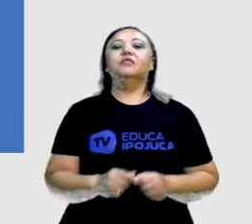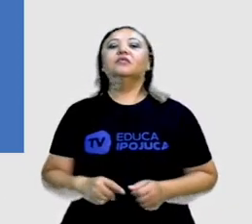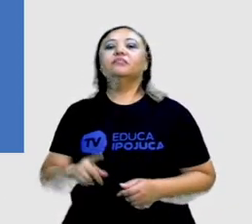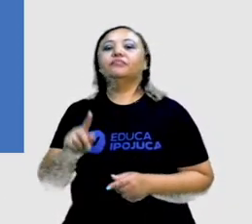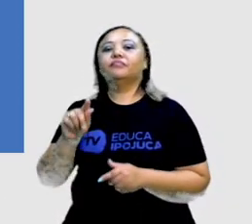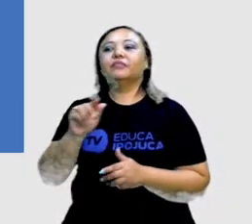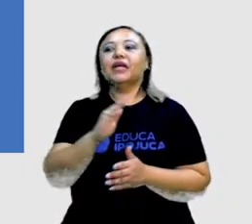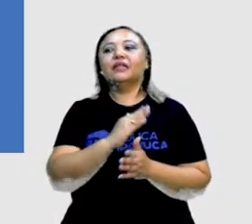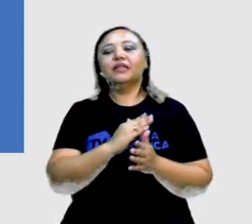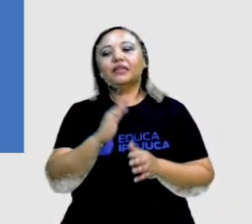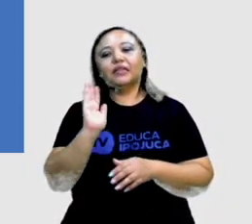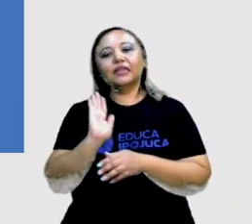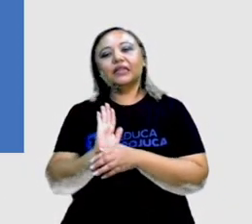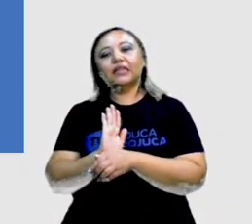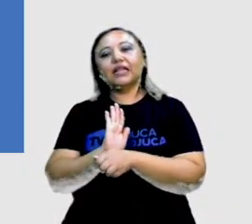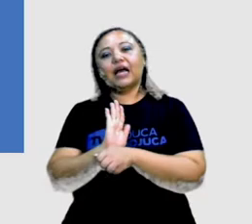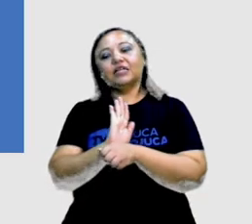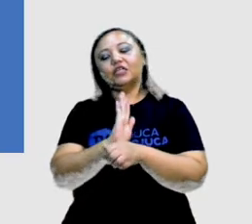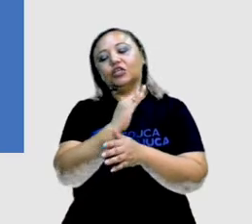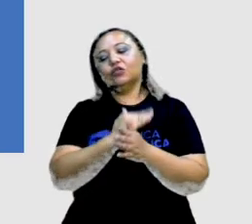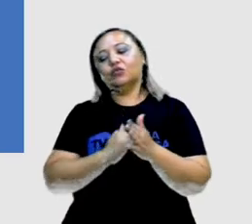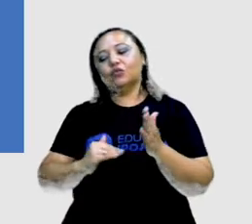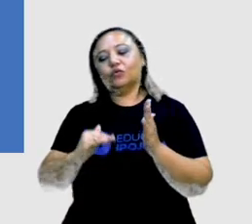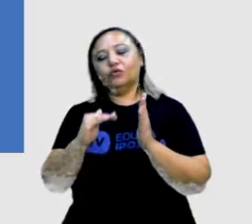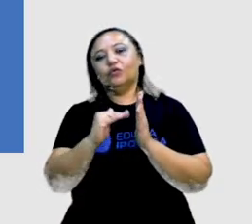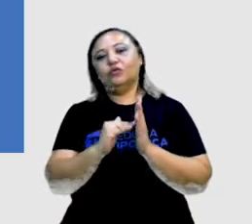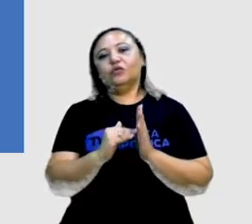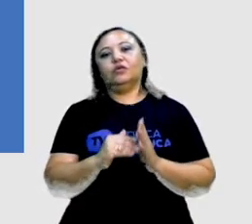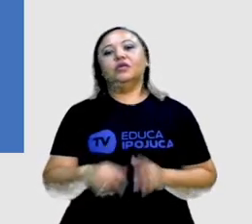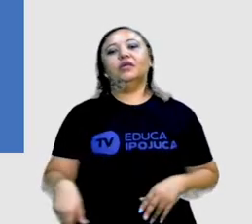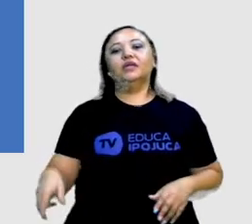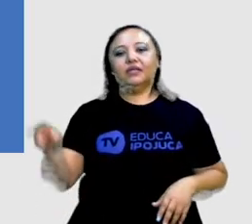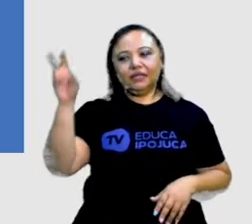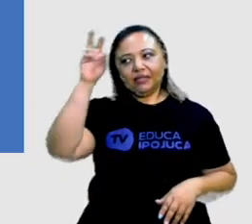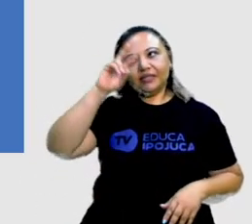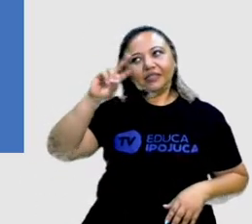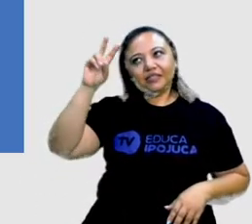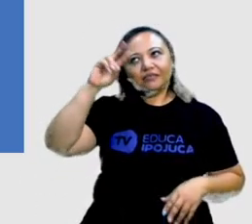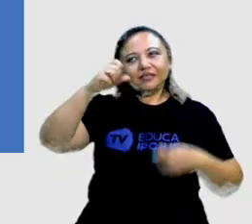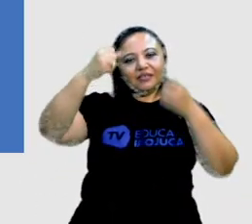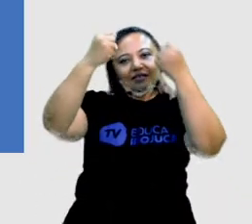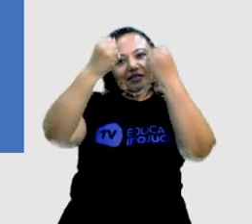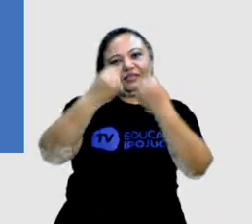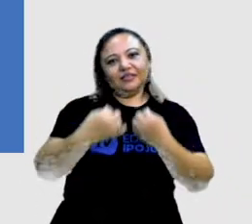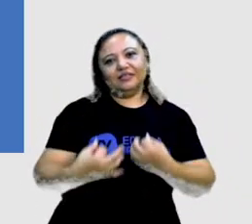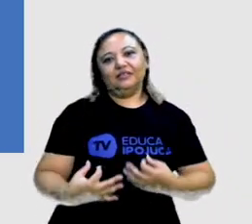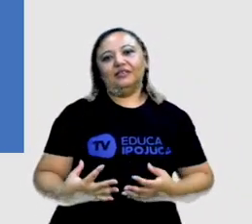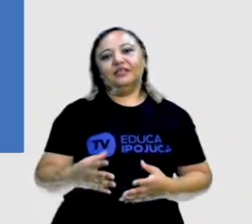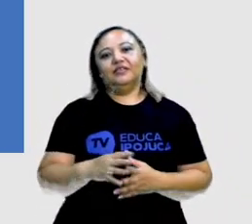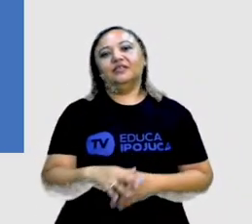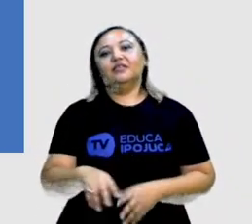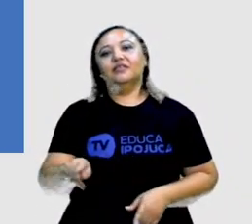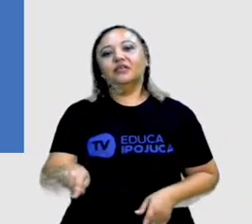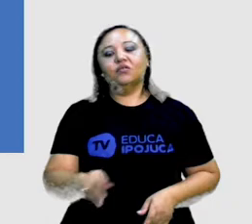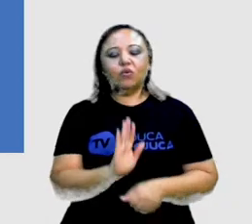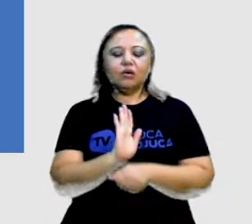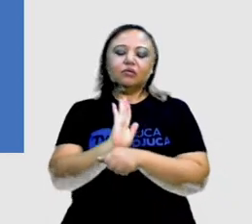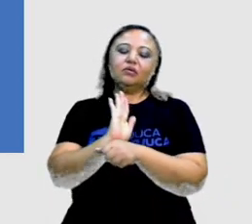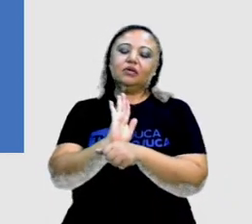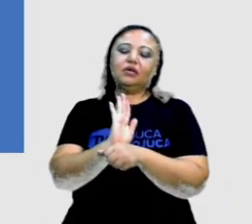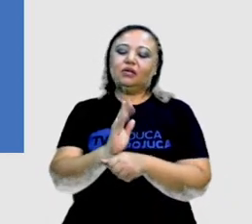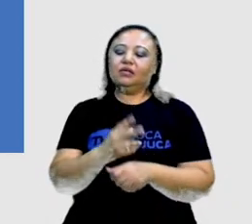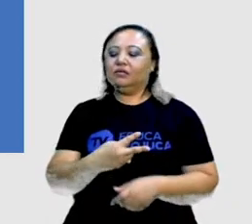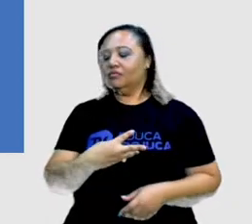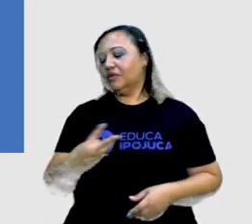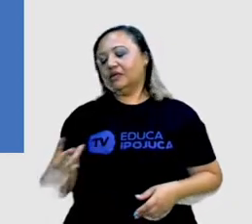pipa, enquanto ele resgatava gostosas memórias de sua própria infância. Uma tarde não seria suficiente para as três